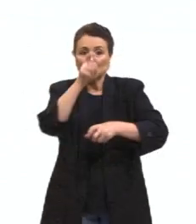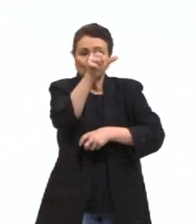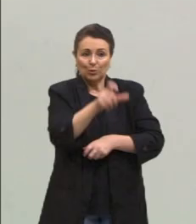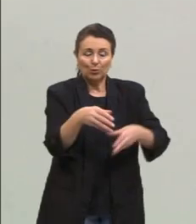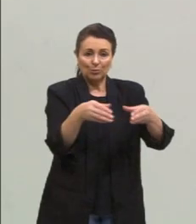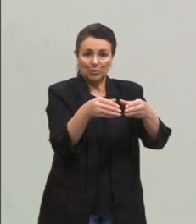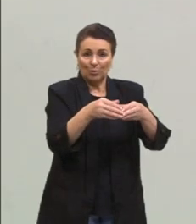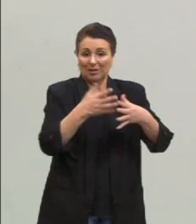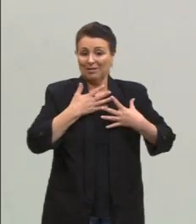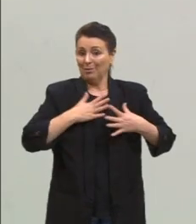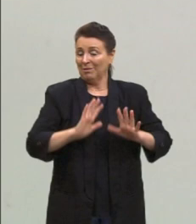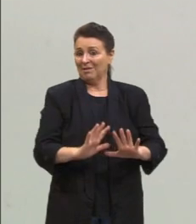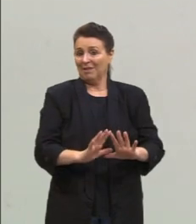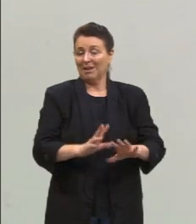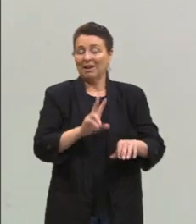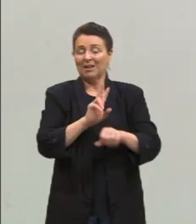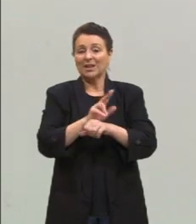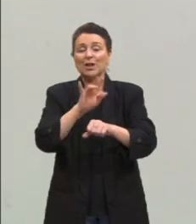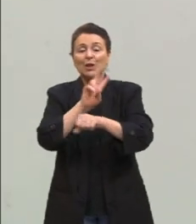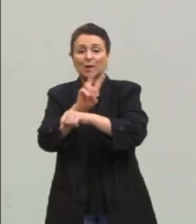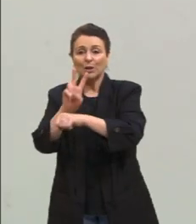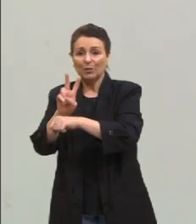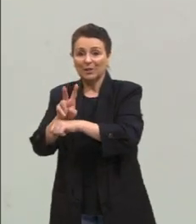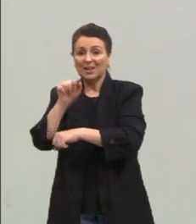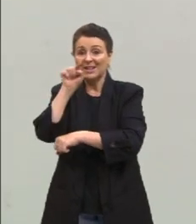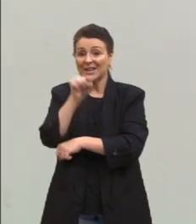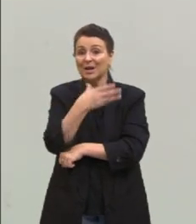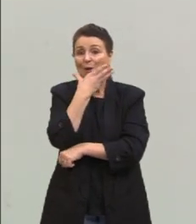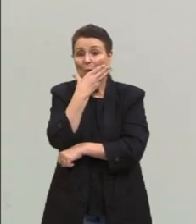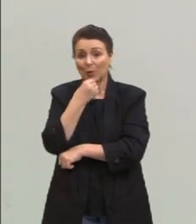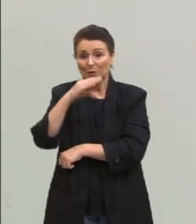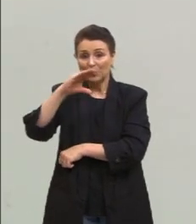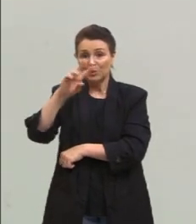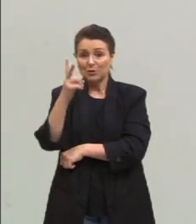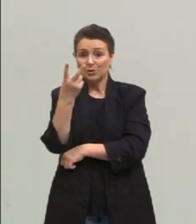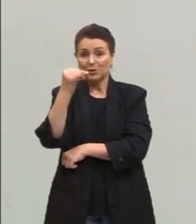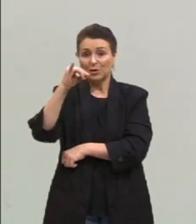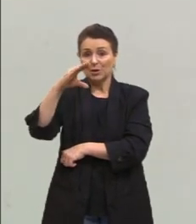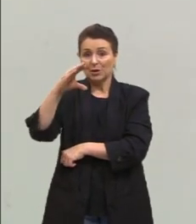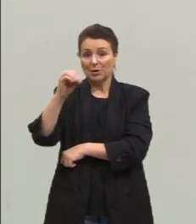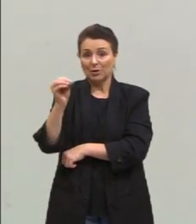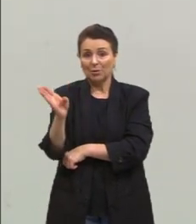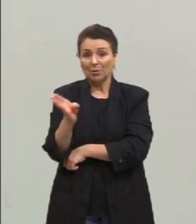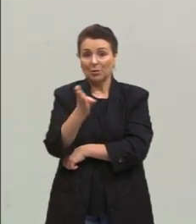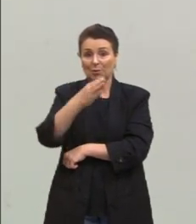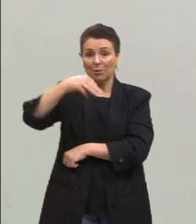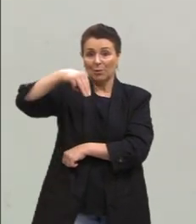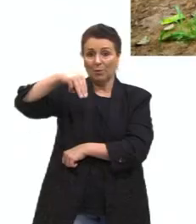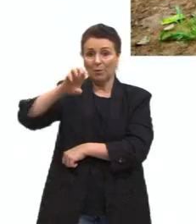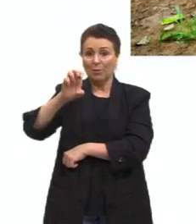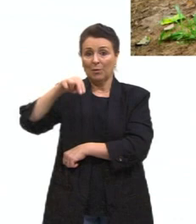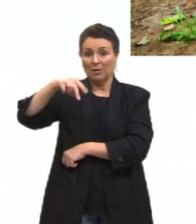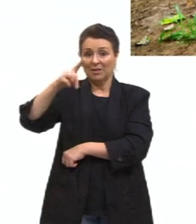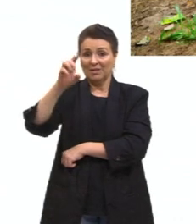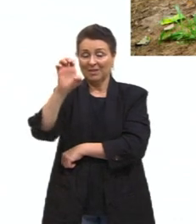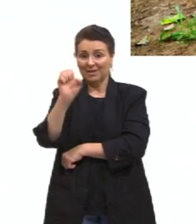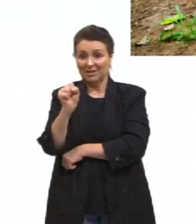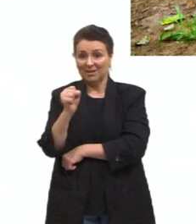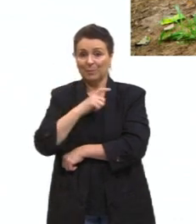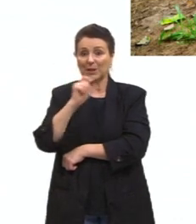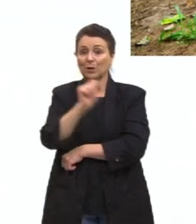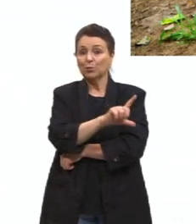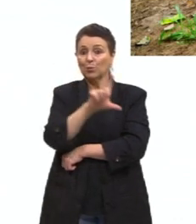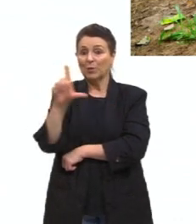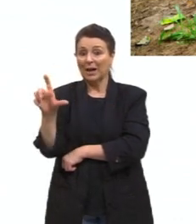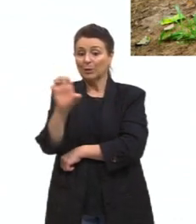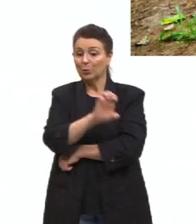sendo seringueiro, tem uma imagem ali no outro slide. Então, para quem não conhece, ali do lado esquerdo, a gente